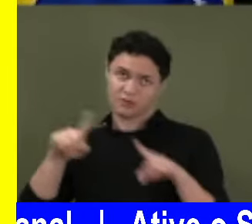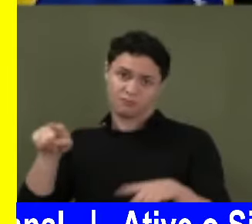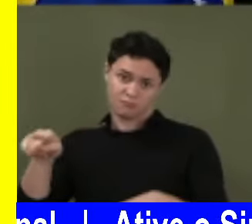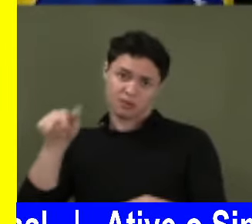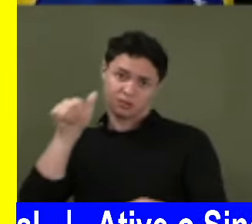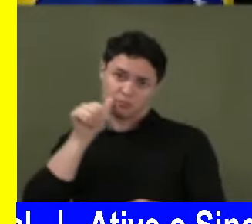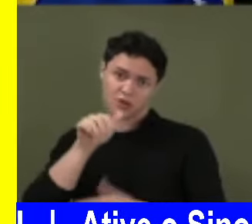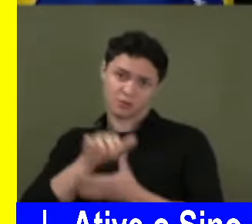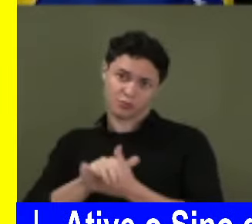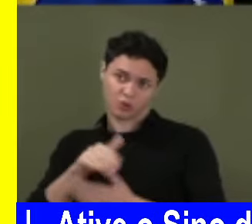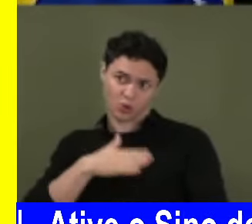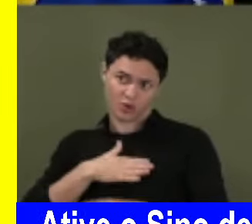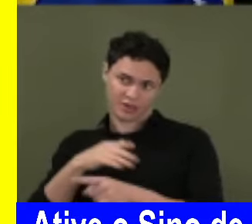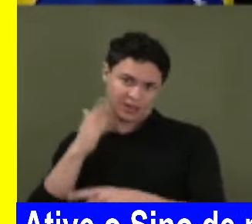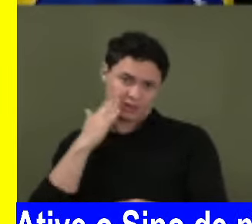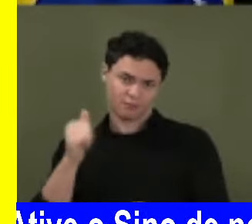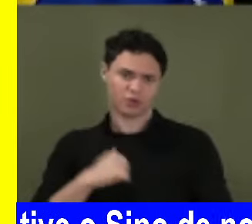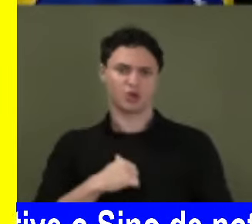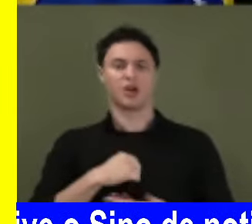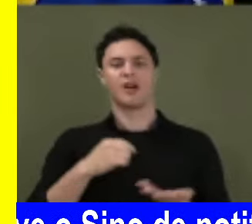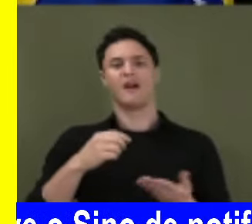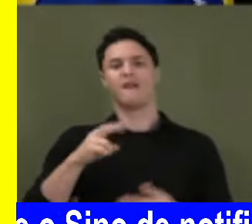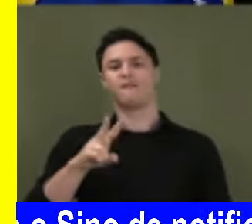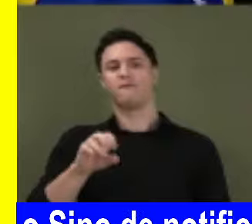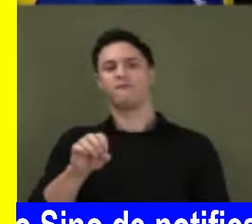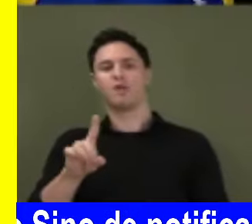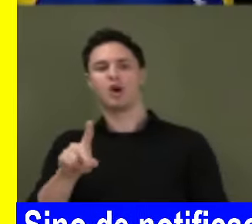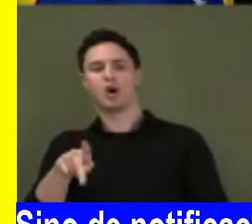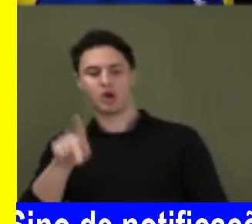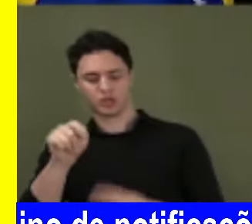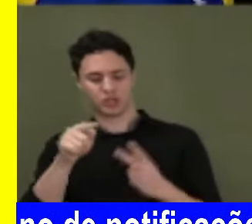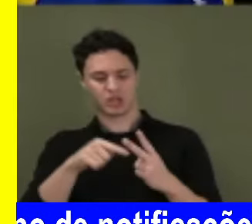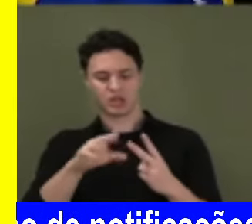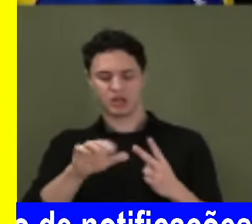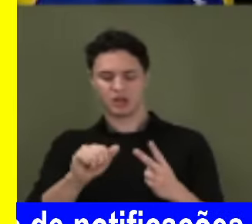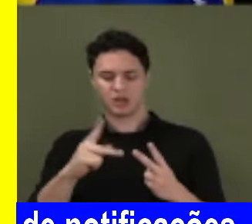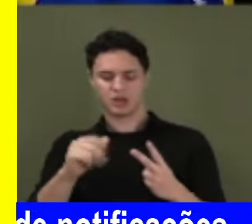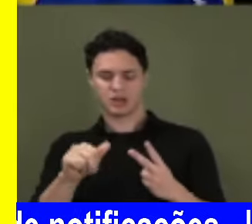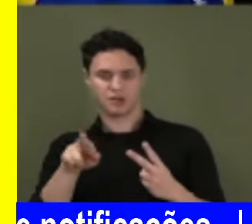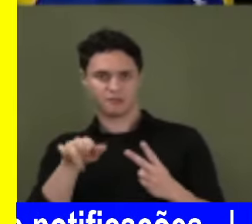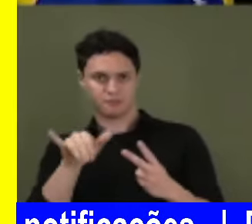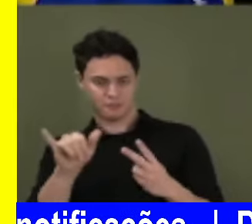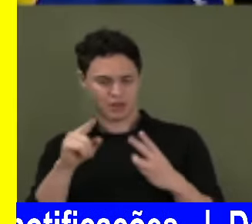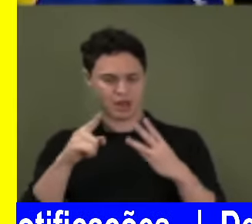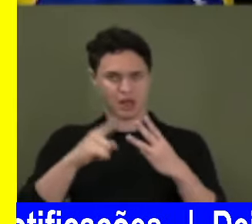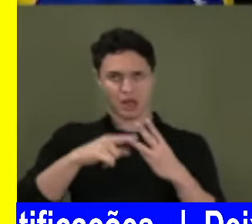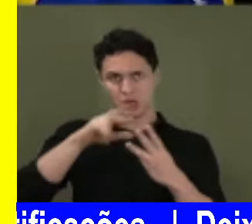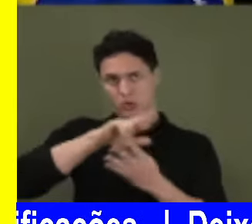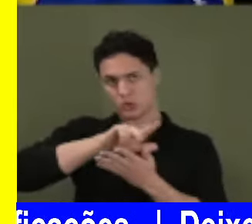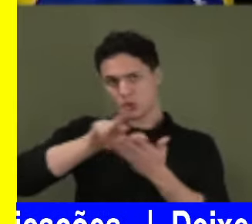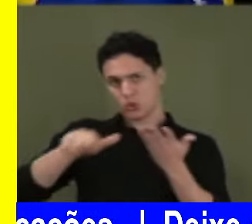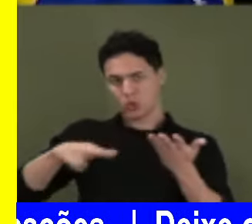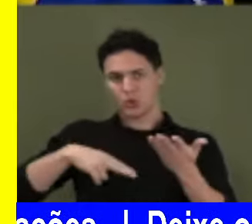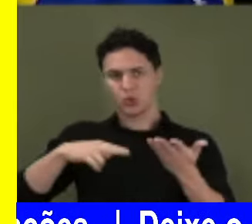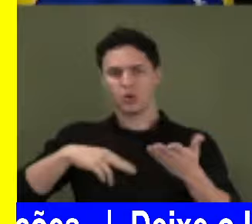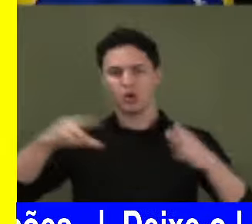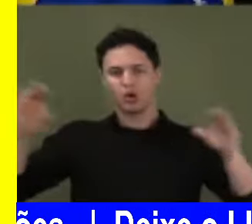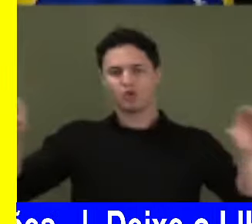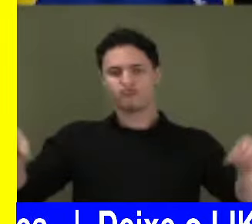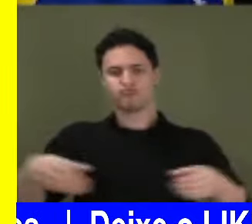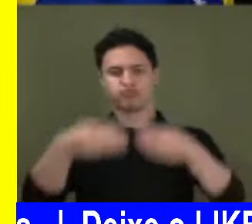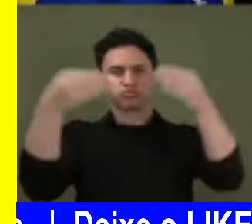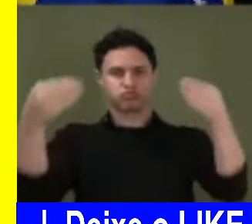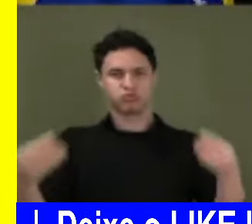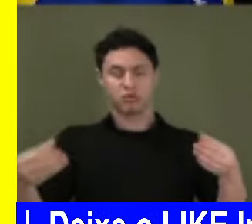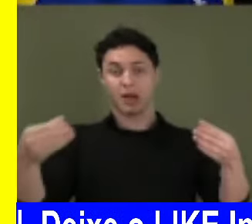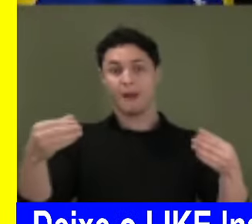tomar um gin. Vódica, Campari, vinhos, brancos e tintos nacionais. o detalhe, premiados, espumantes nacionais premiados.